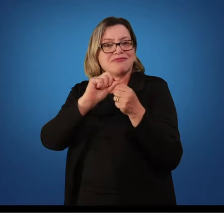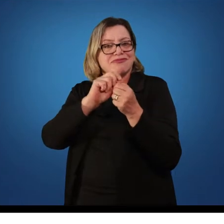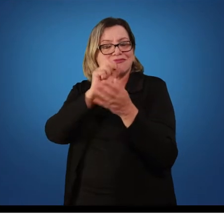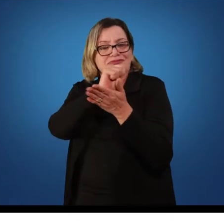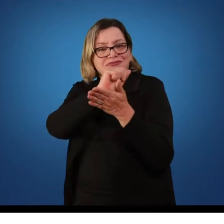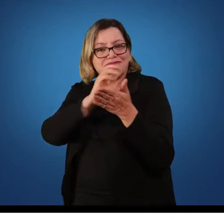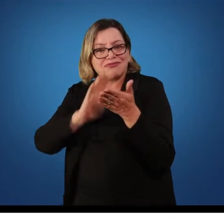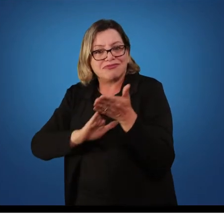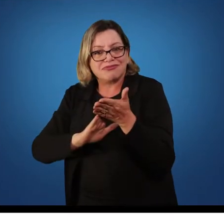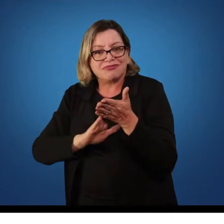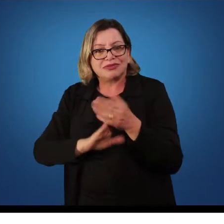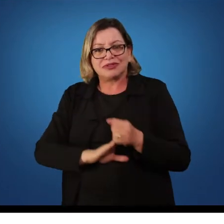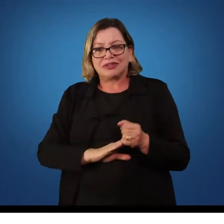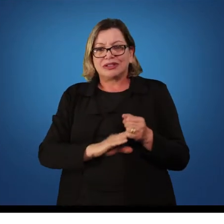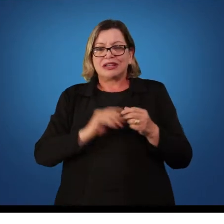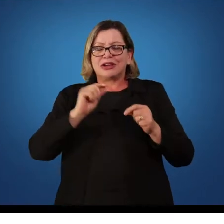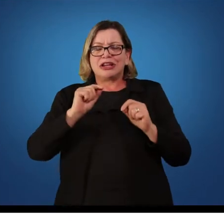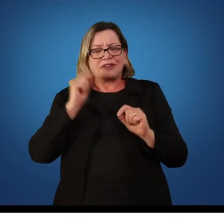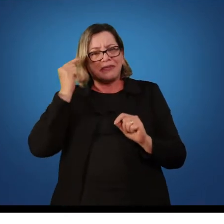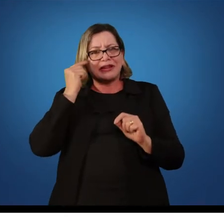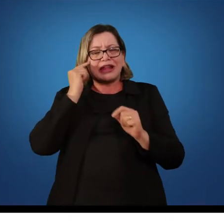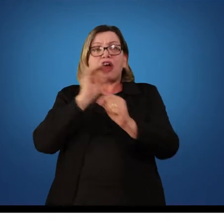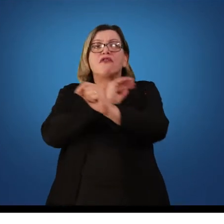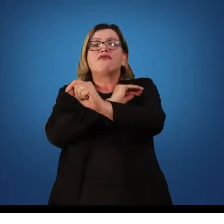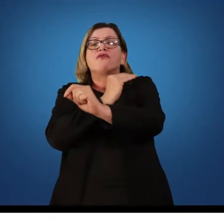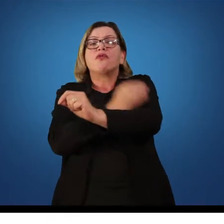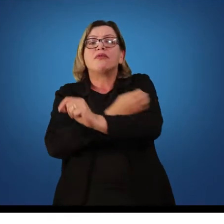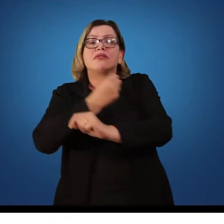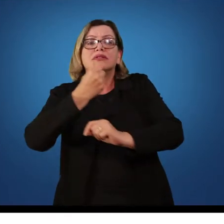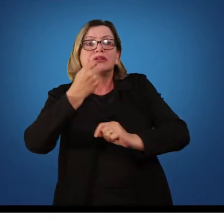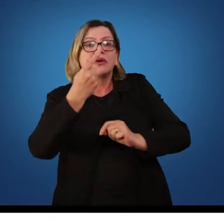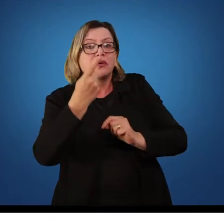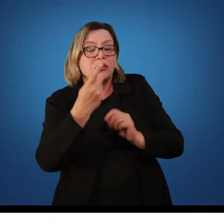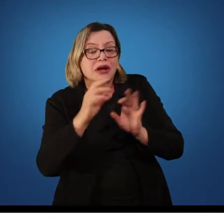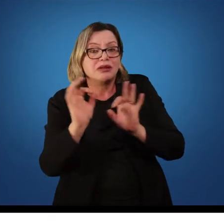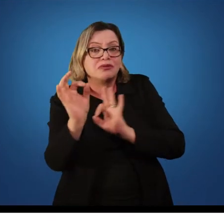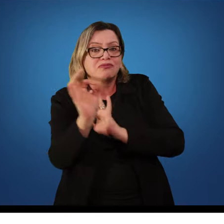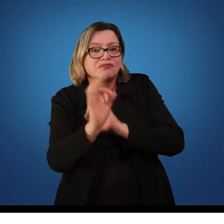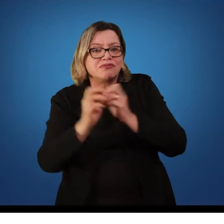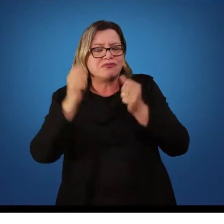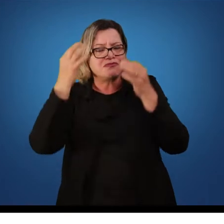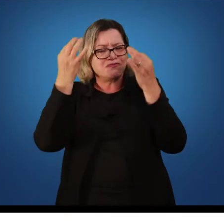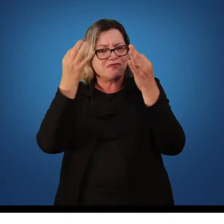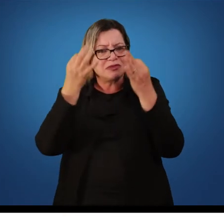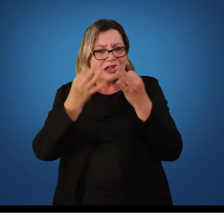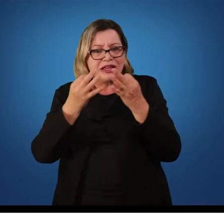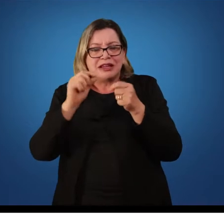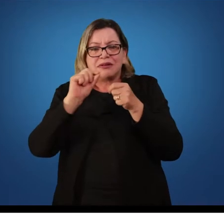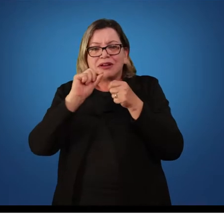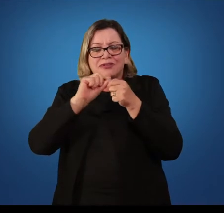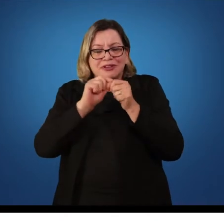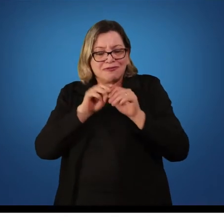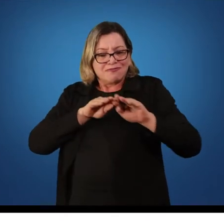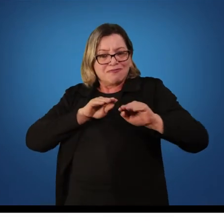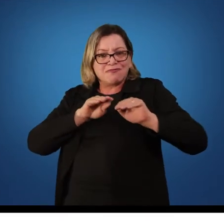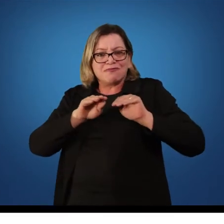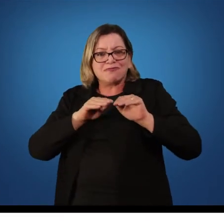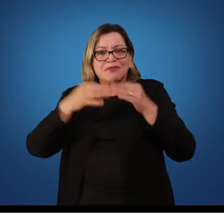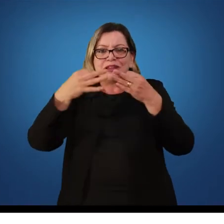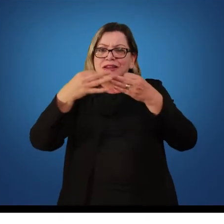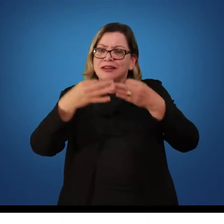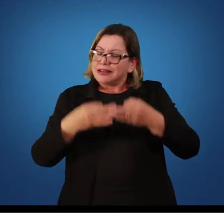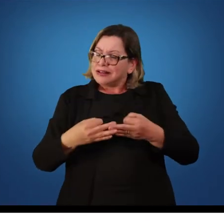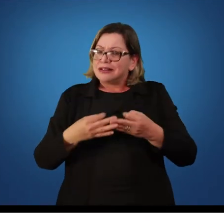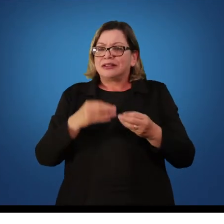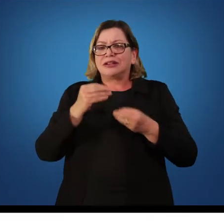realizada. Nível de força e coordenação adequado para produzir um movimento eficiente, por exemplo,